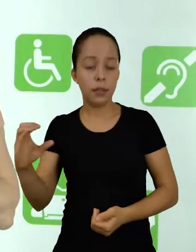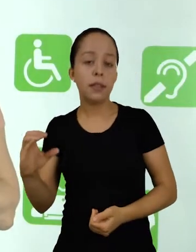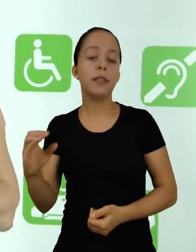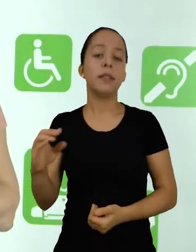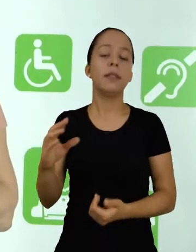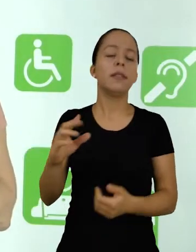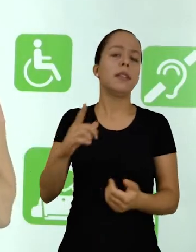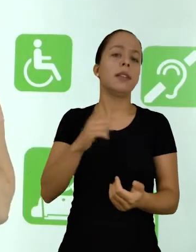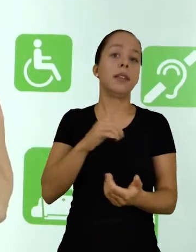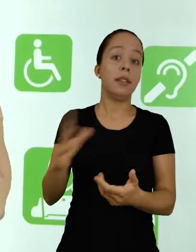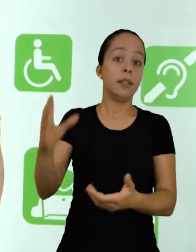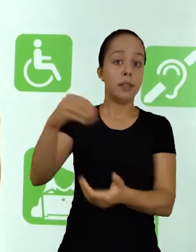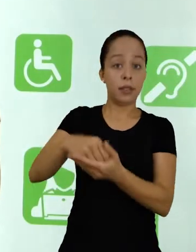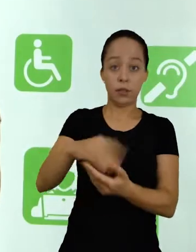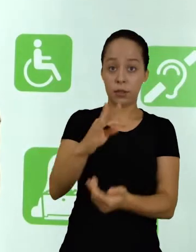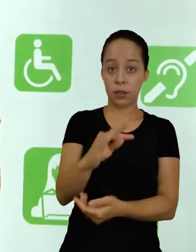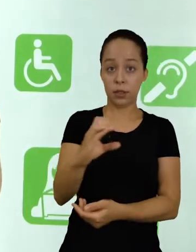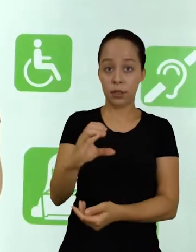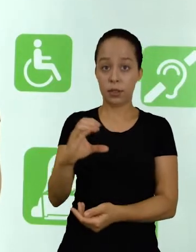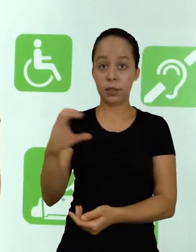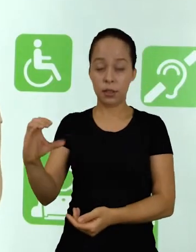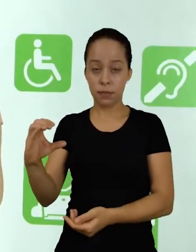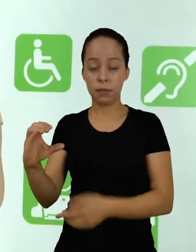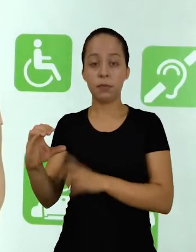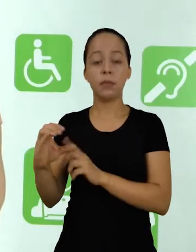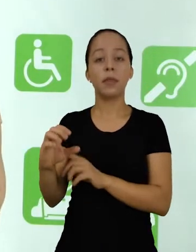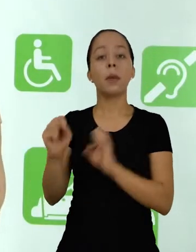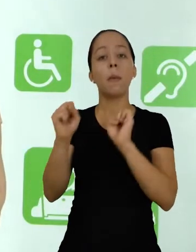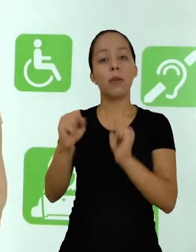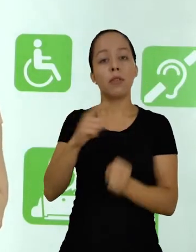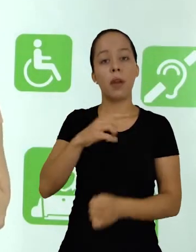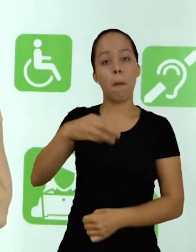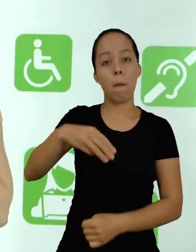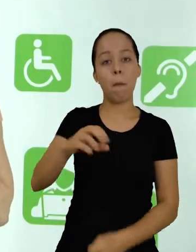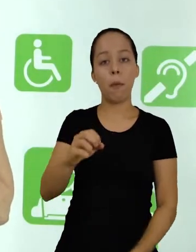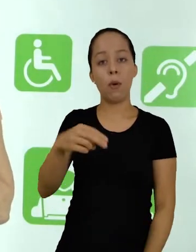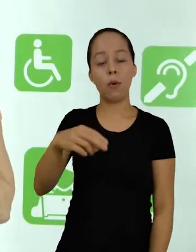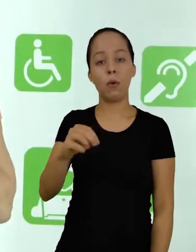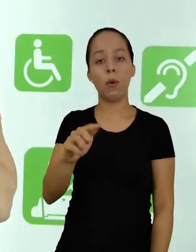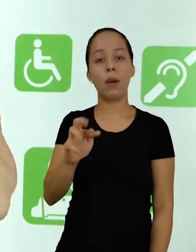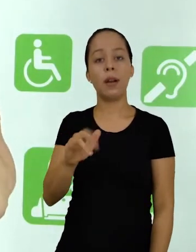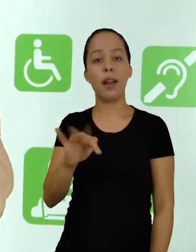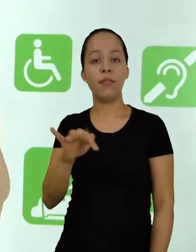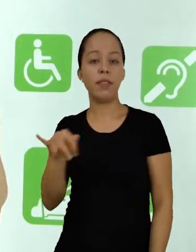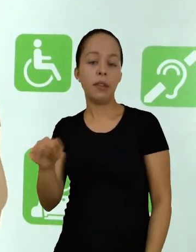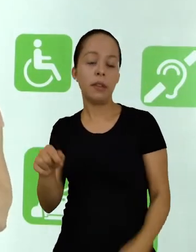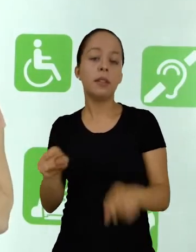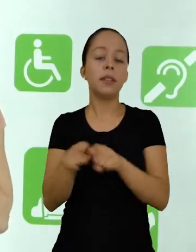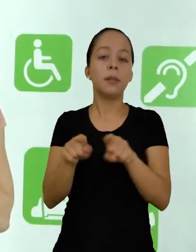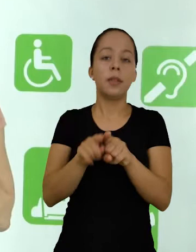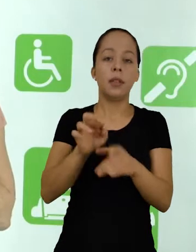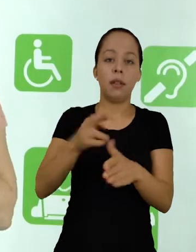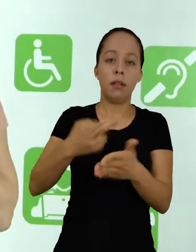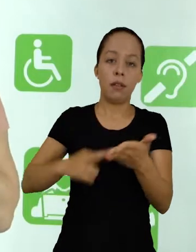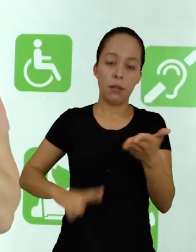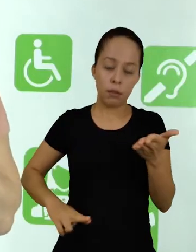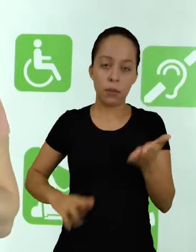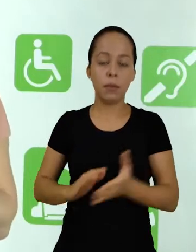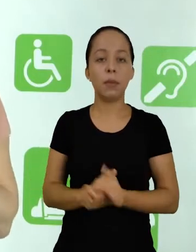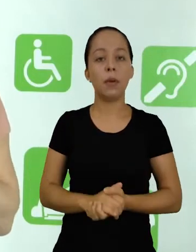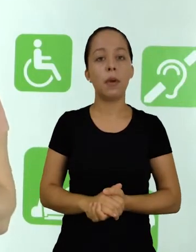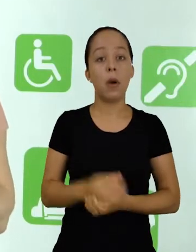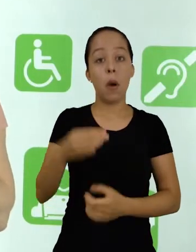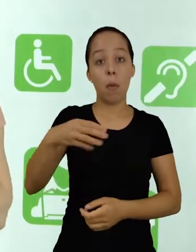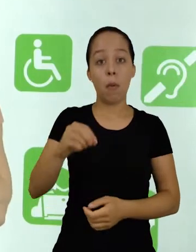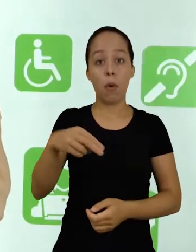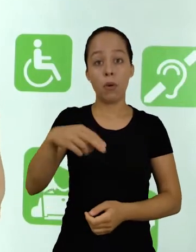curso TCC, dentre os quais podem ter uma monografia, um relatório, as